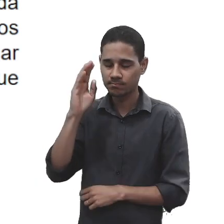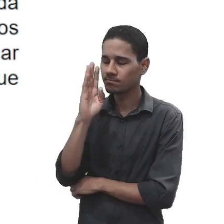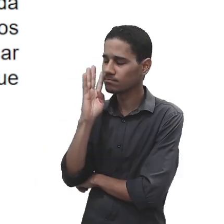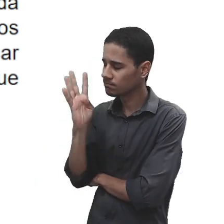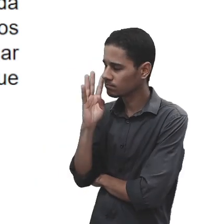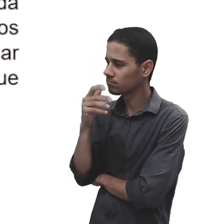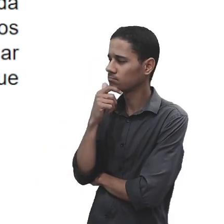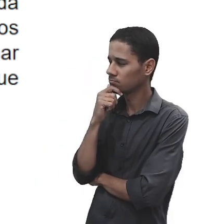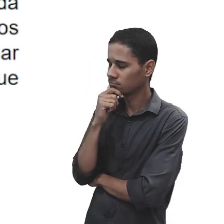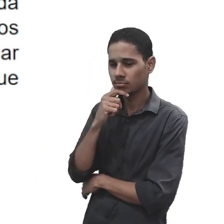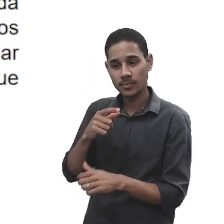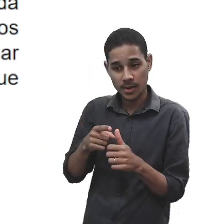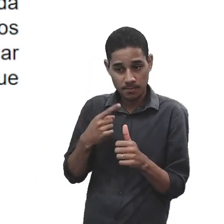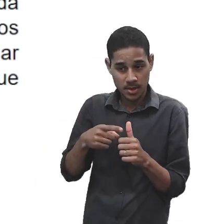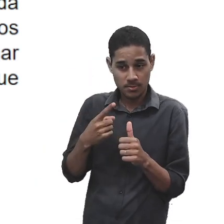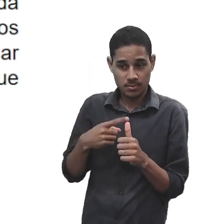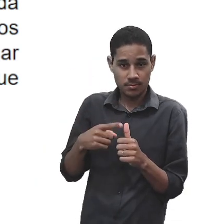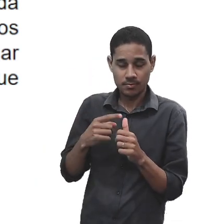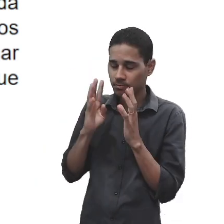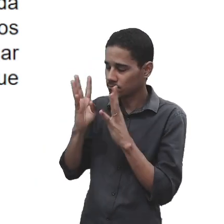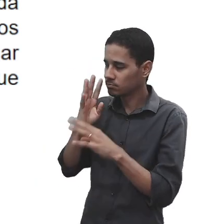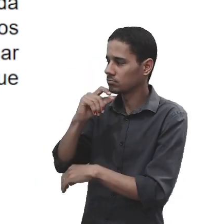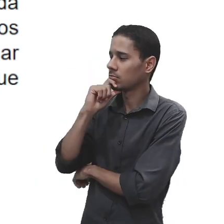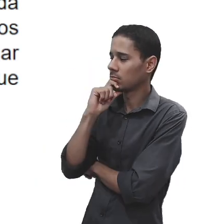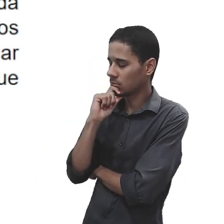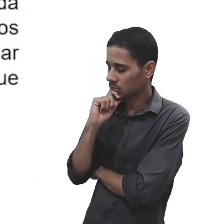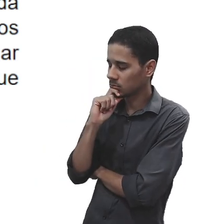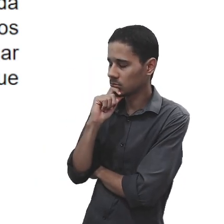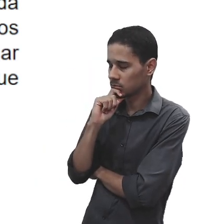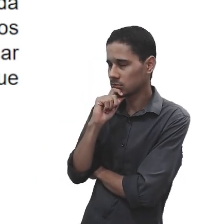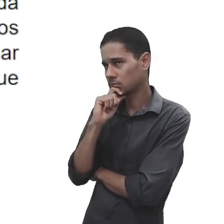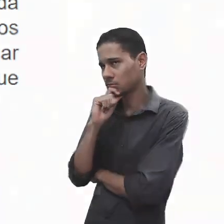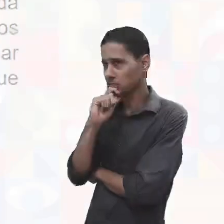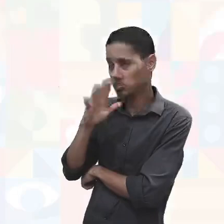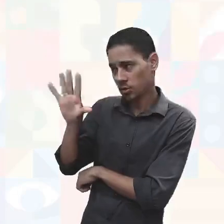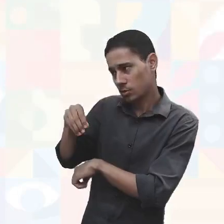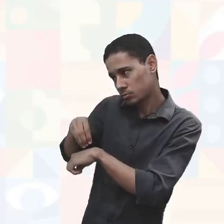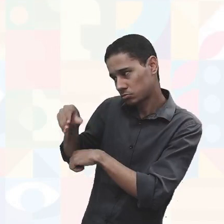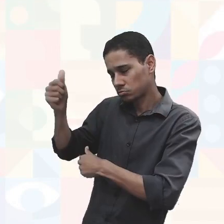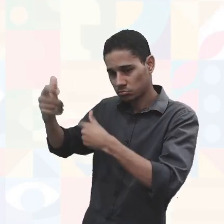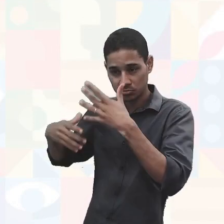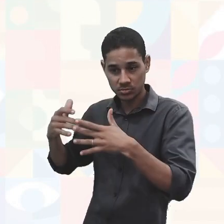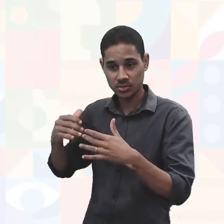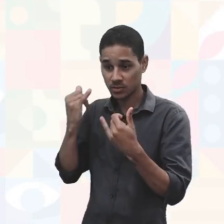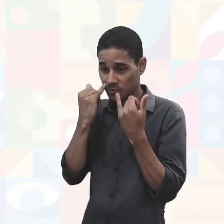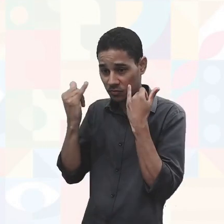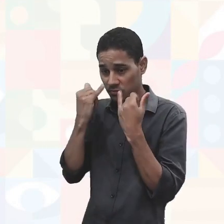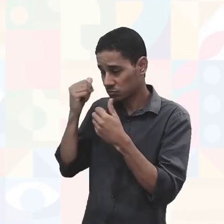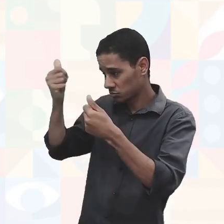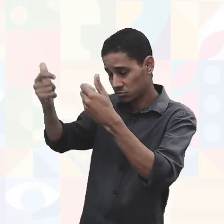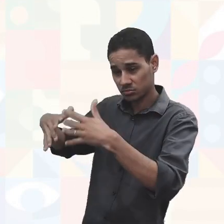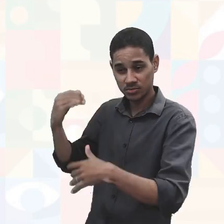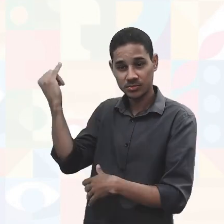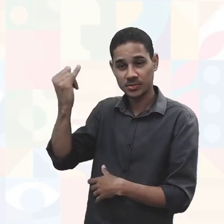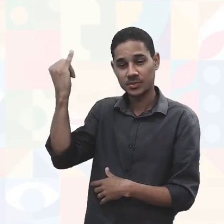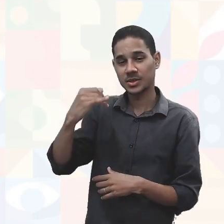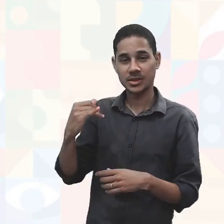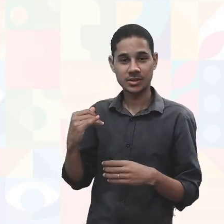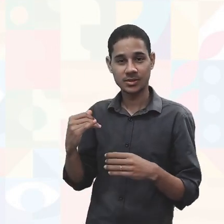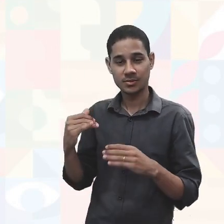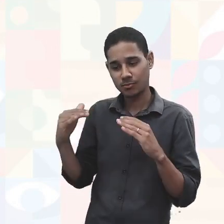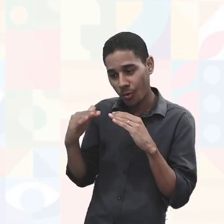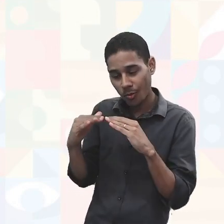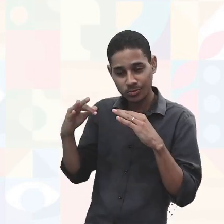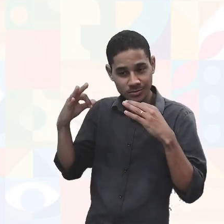primeiro para poder dar uma observação, dar uma informação importante, coerente,